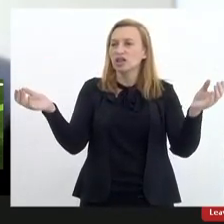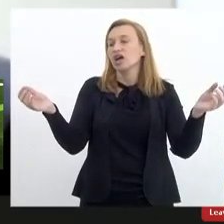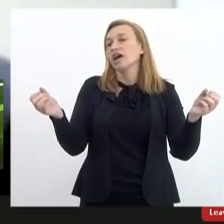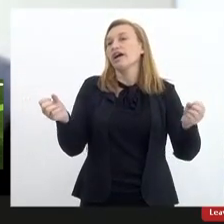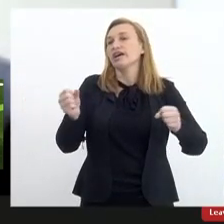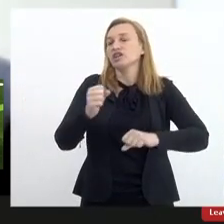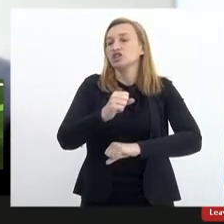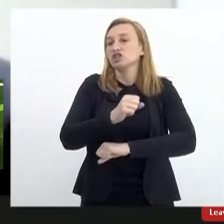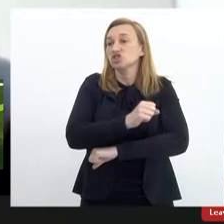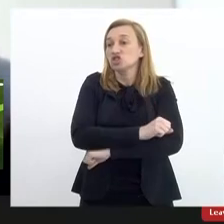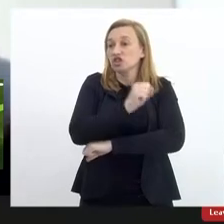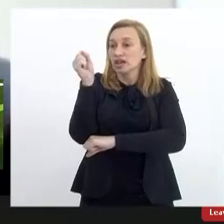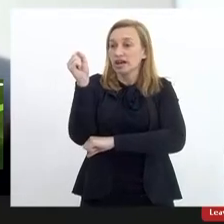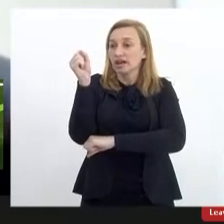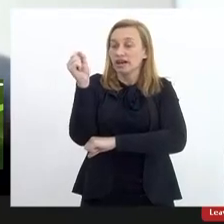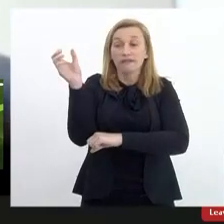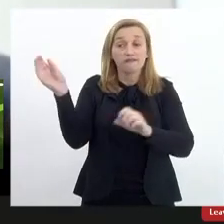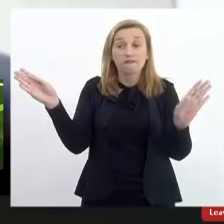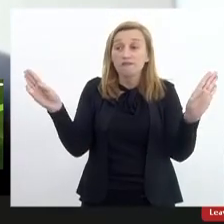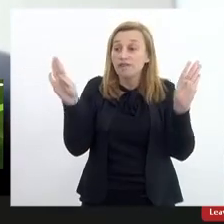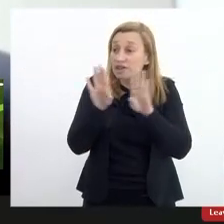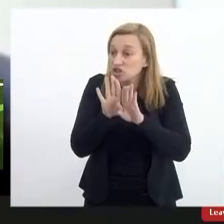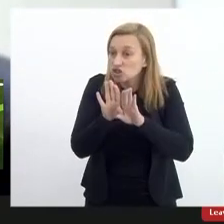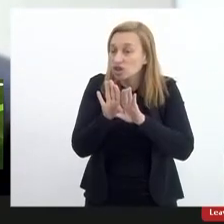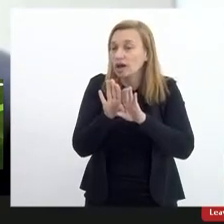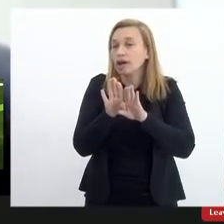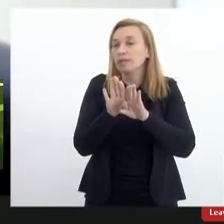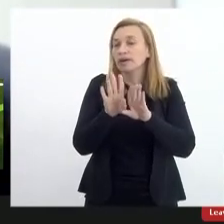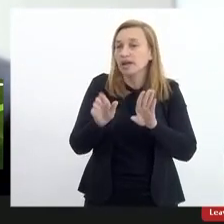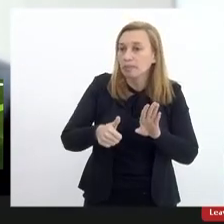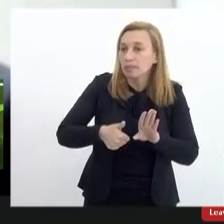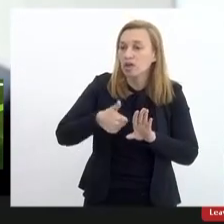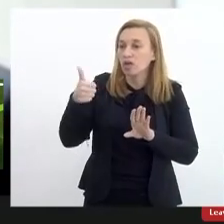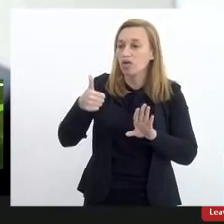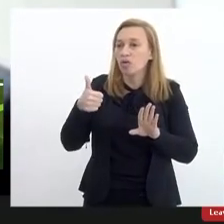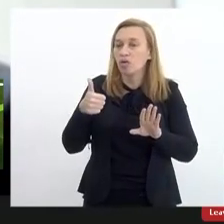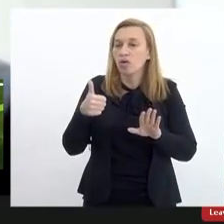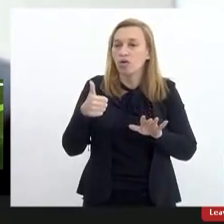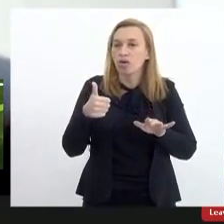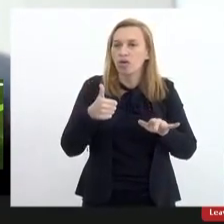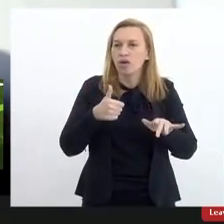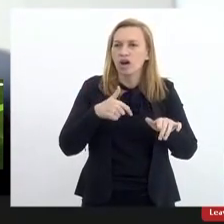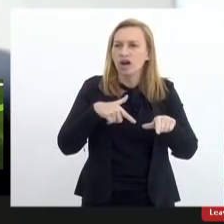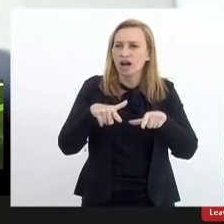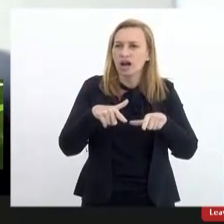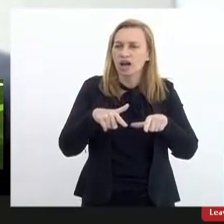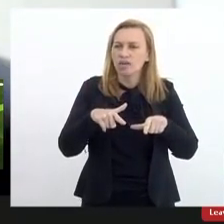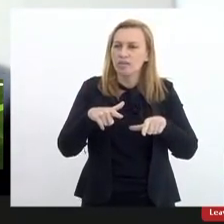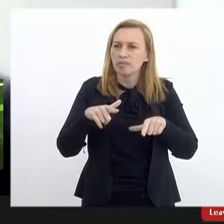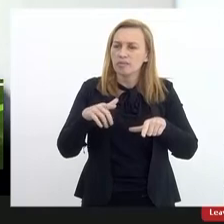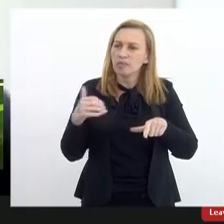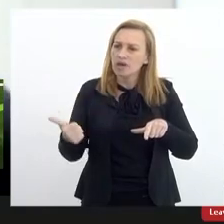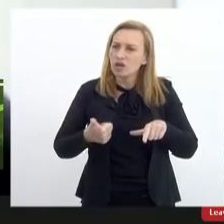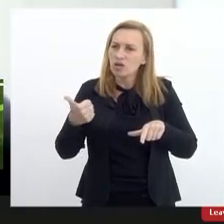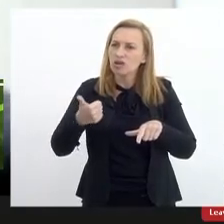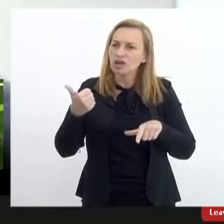salas reduzir a ventilação natural para garantir um melhor funcionamento da refrigeração